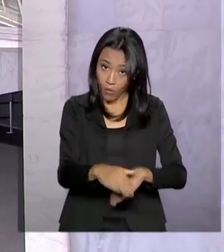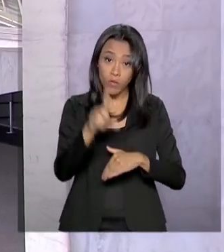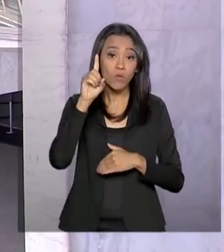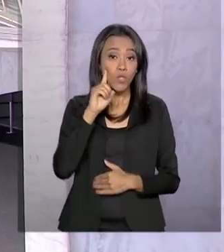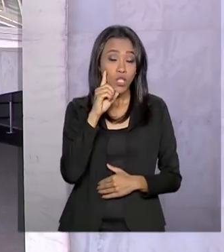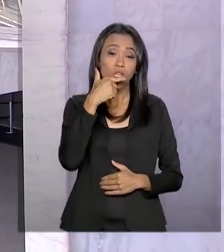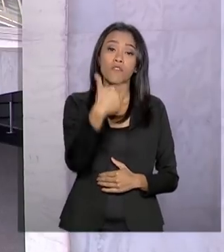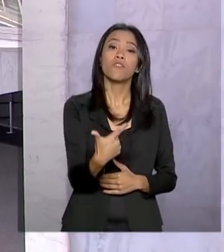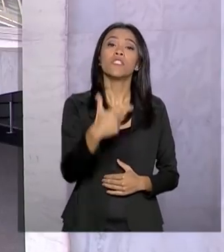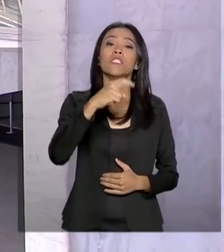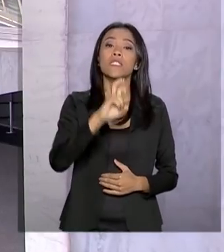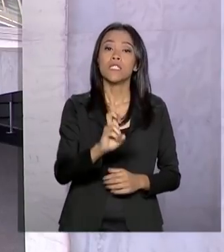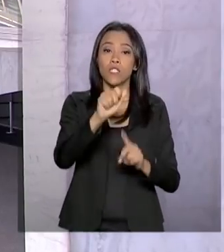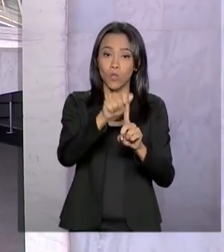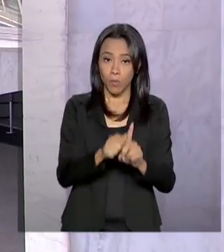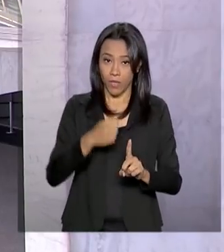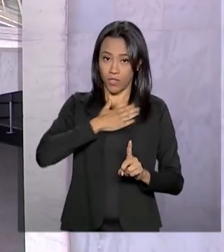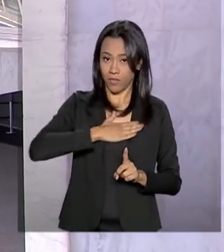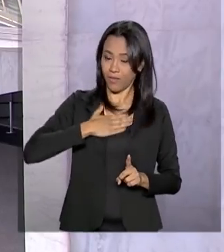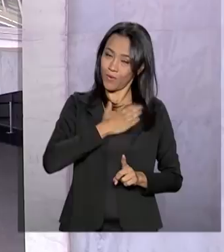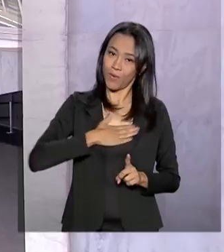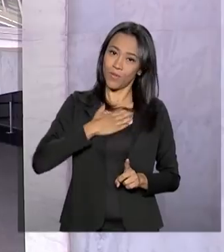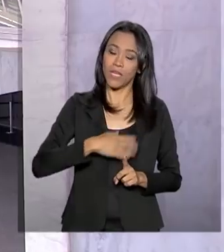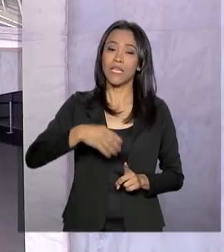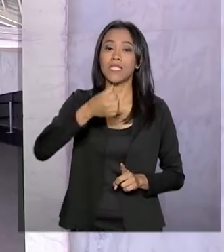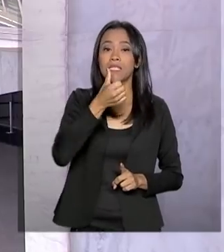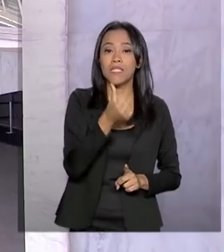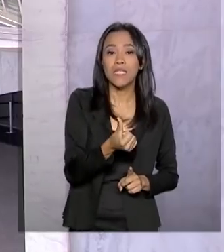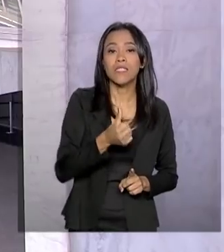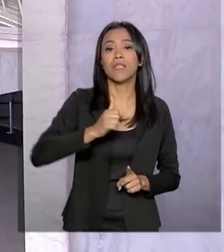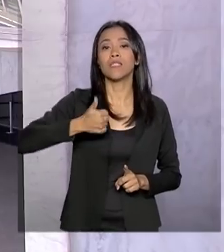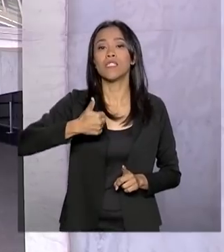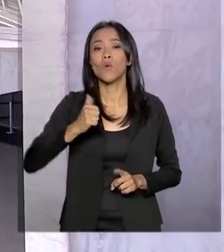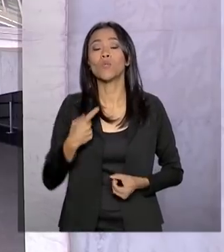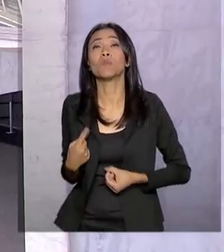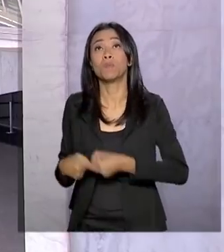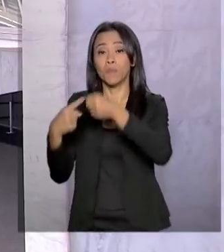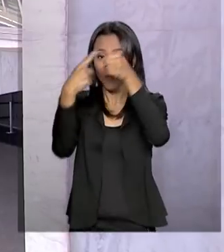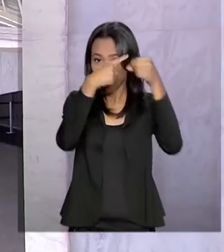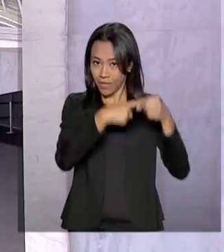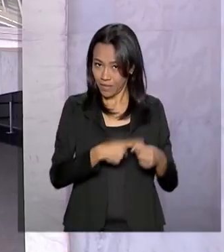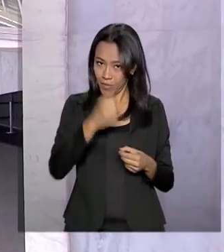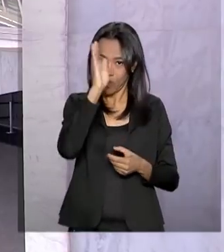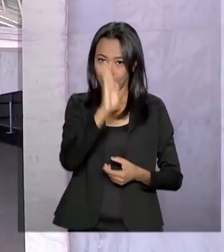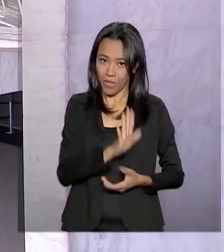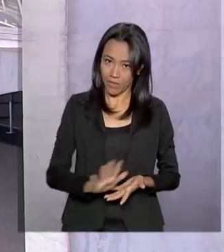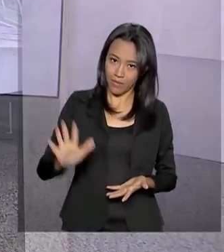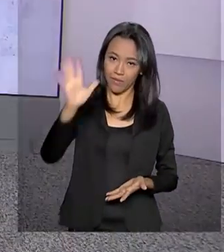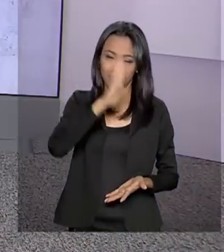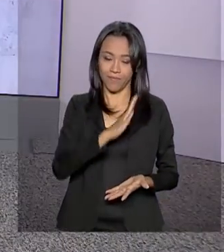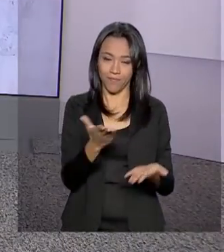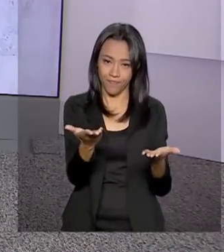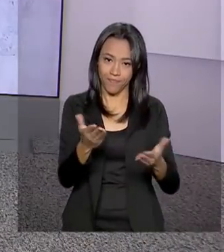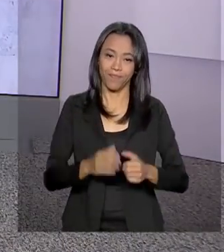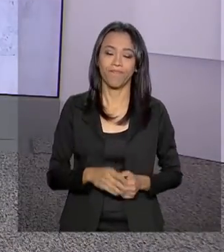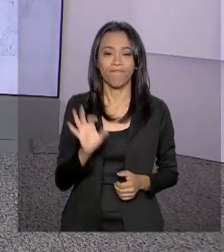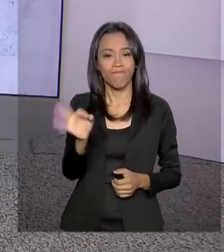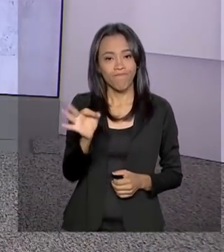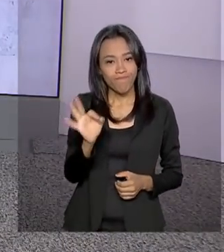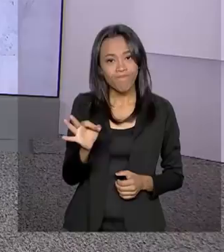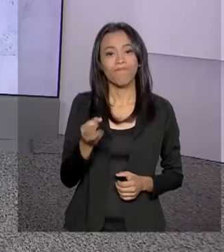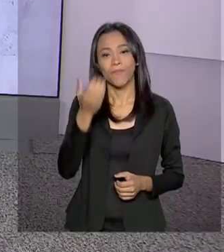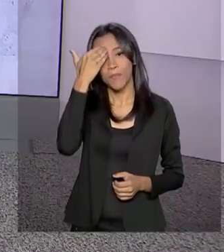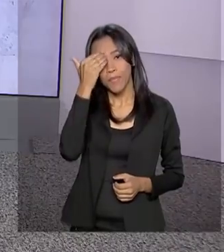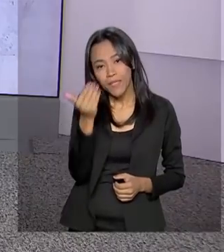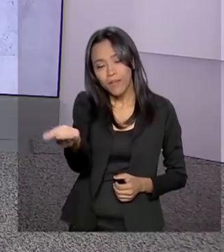25 de agosto, em 611 municípios de todo o país. Volto com você no estúdio. Tá certo, Gabi. Tá dado o